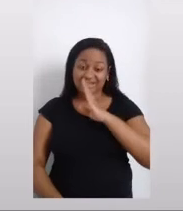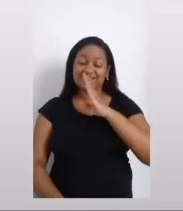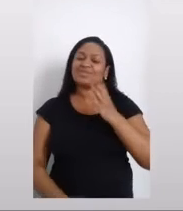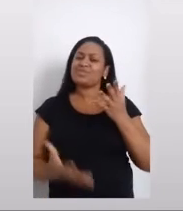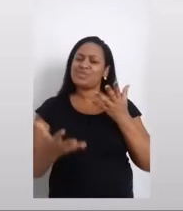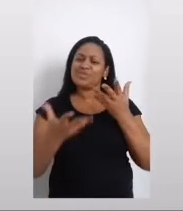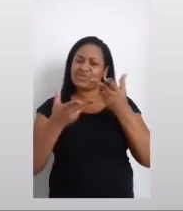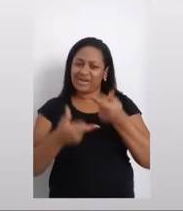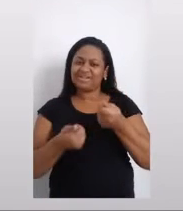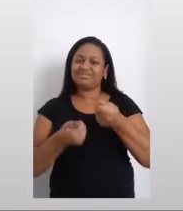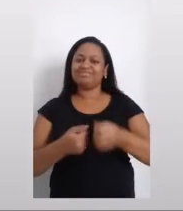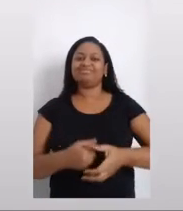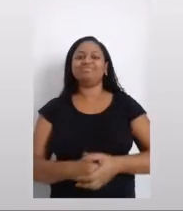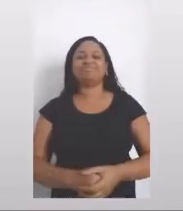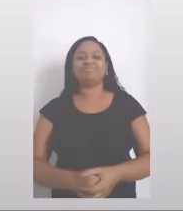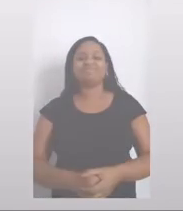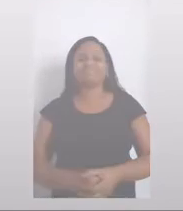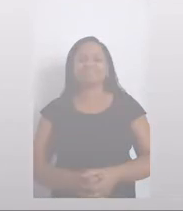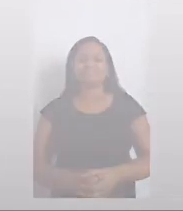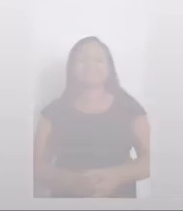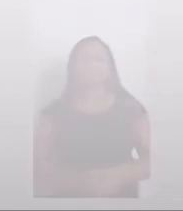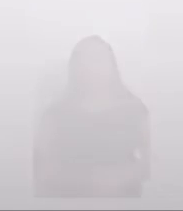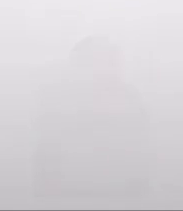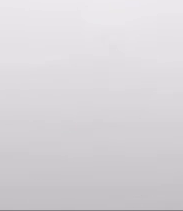gratuita e de qualidade.